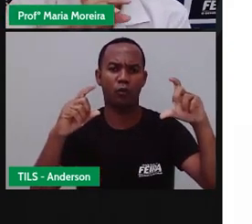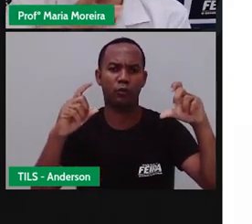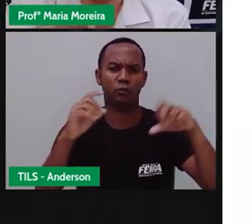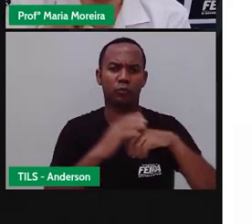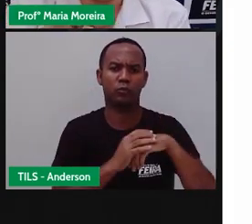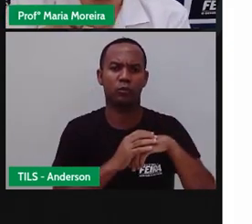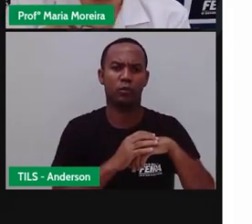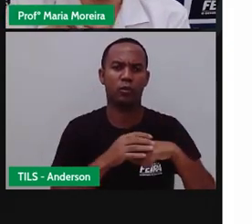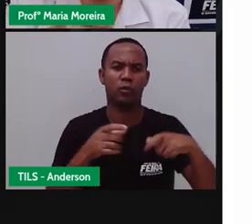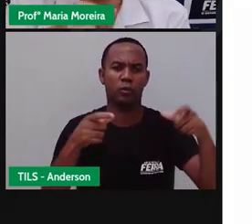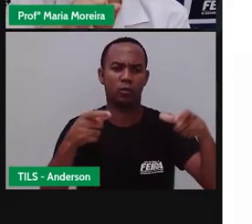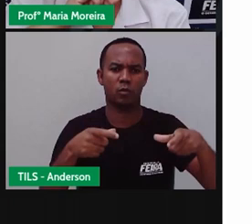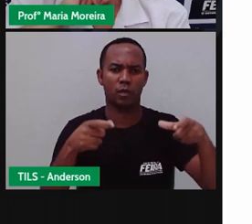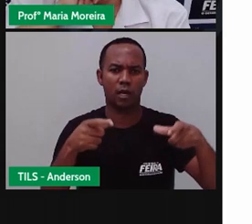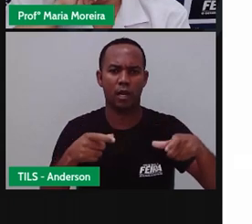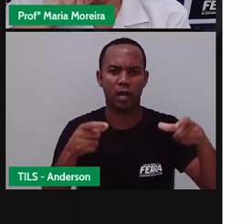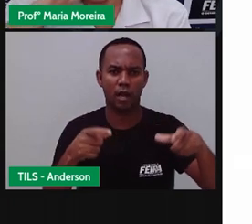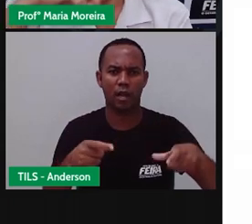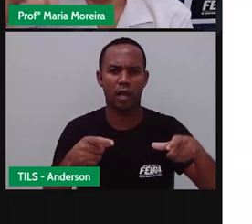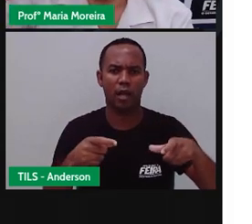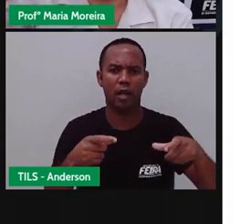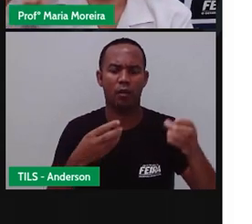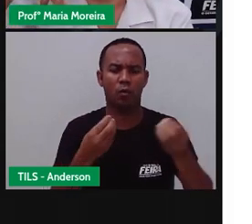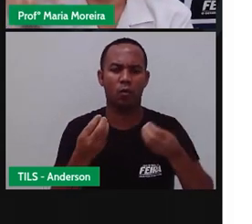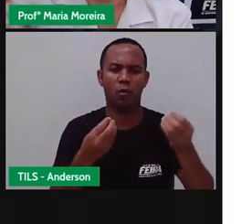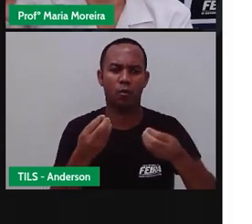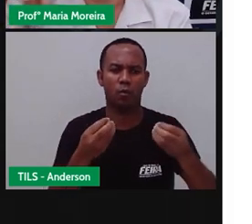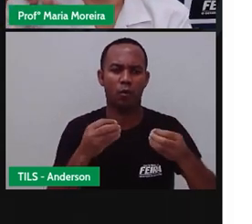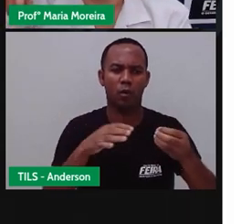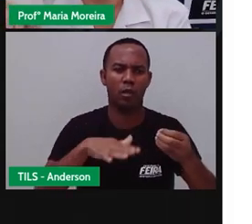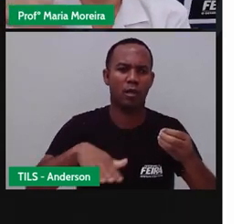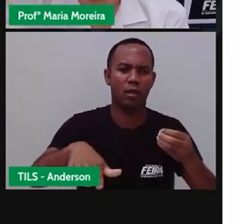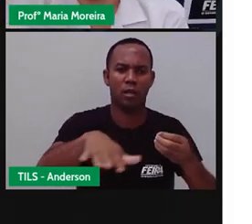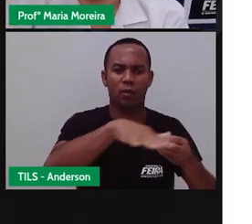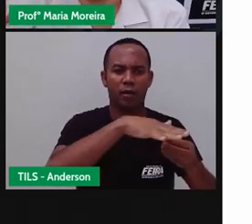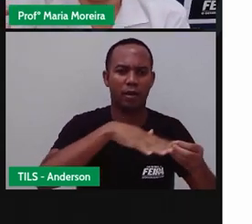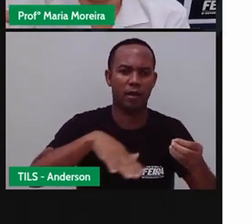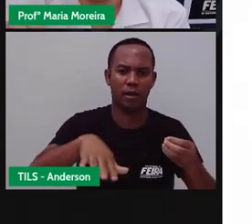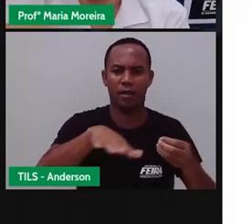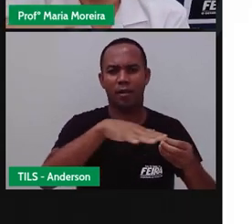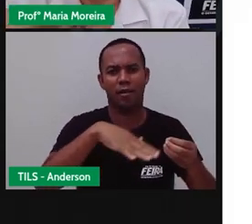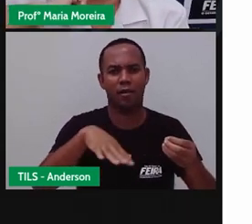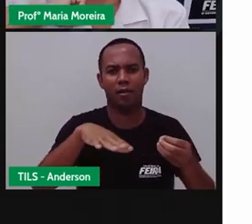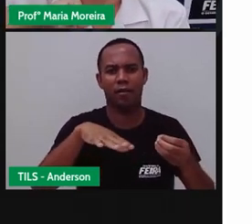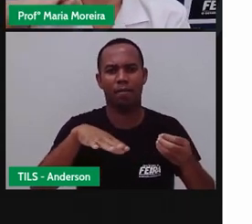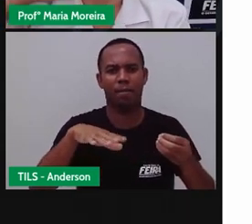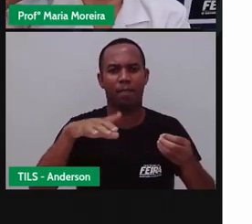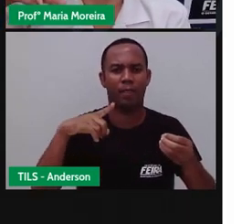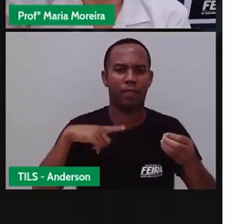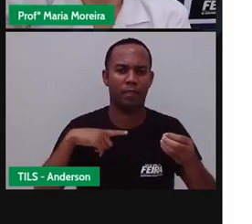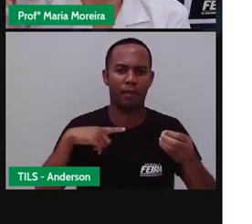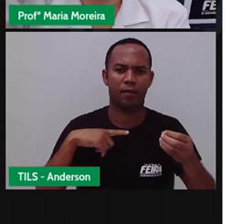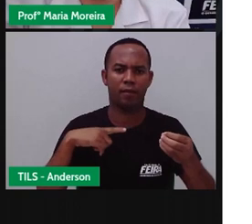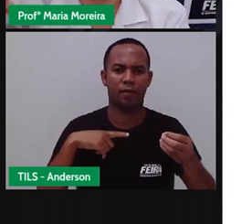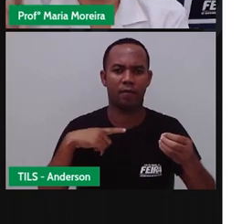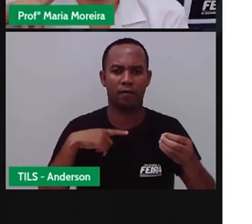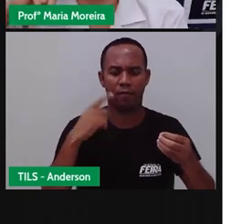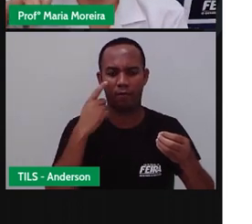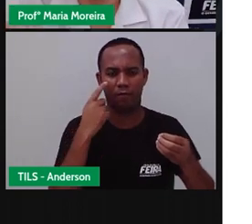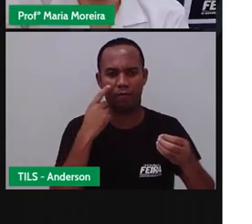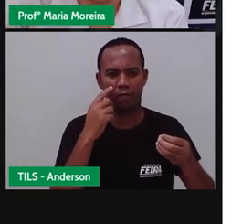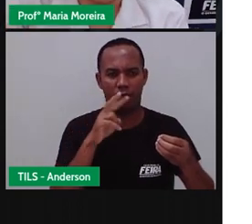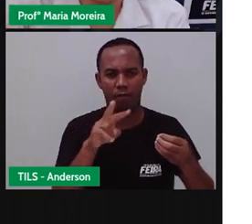do Parque da Lagoa. Que é a lagoa que fica no Néu de Contorno. Próximo aí é o Parque de Atulio Vargas, Rocinha,